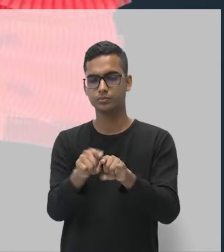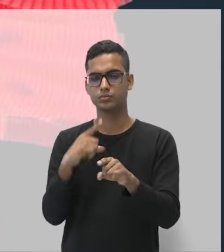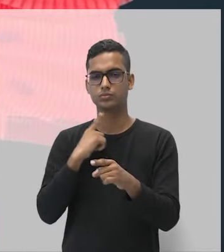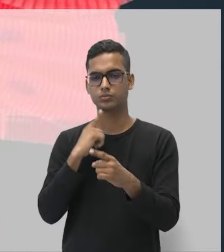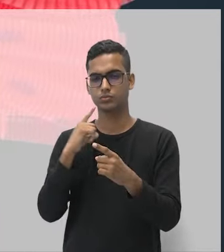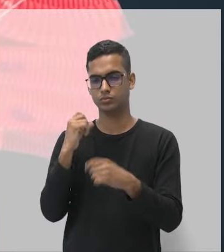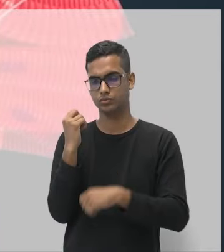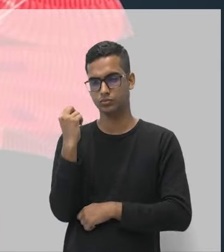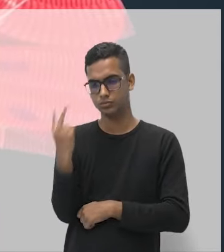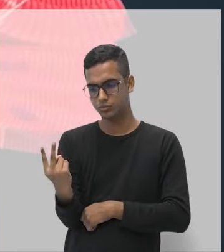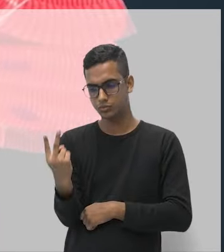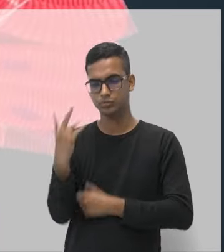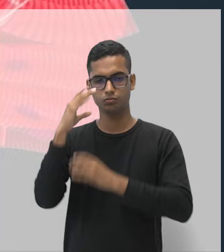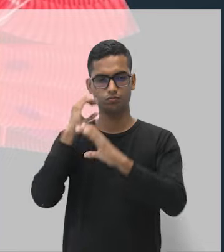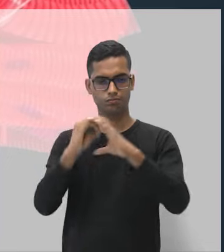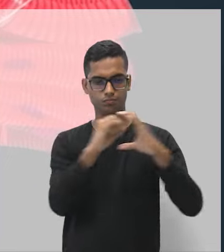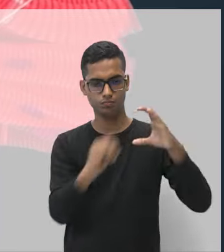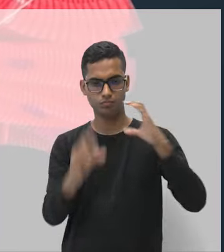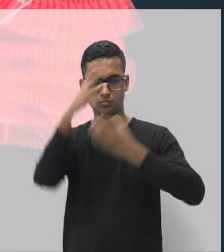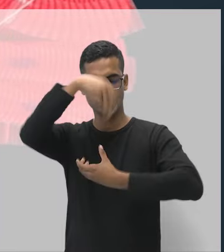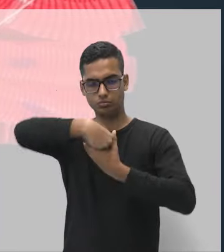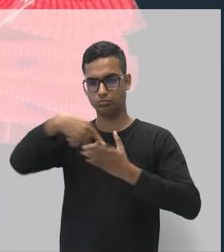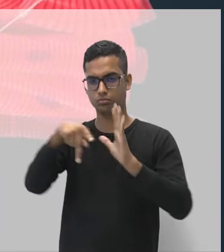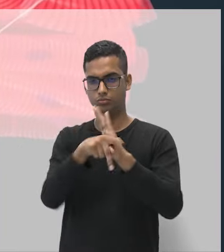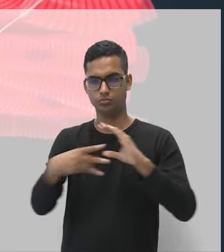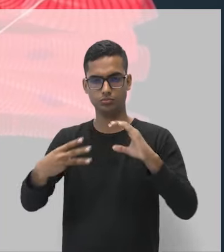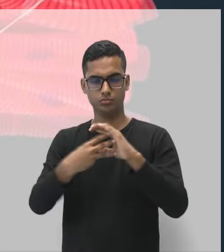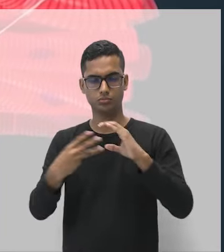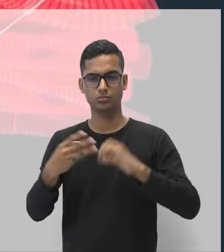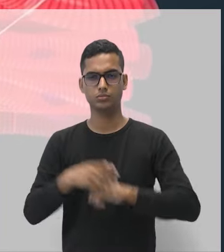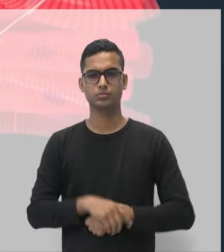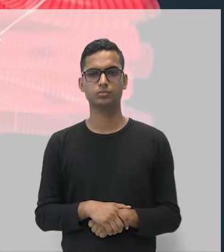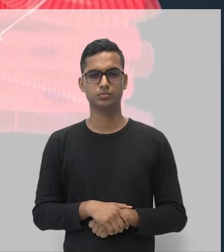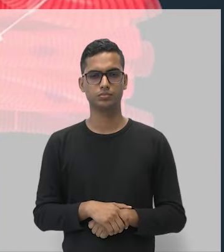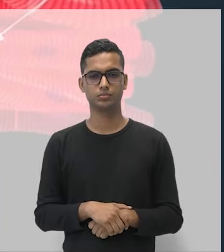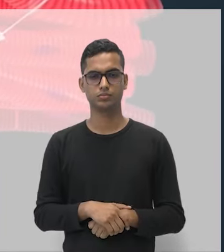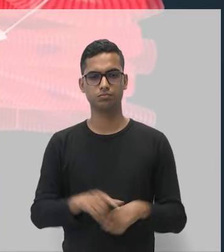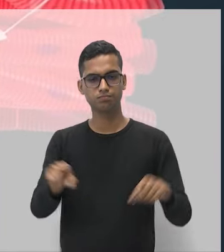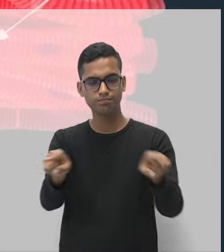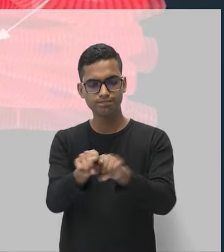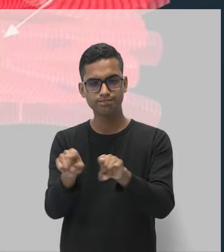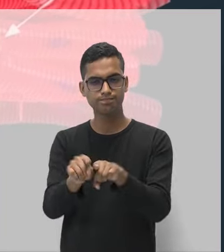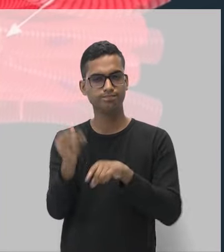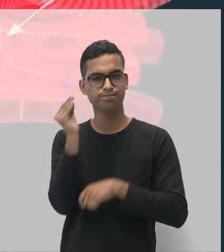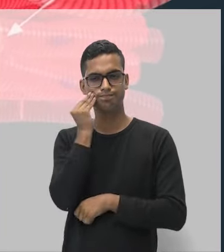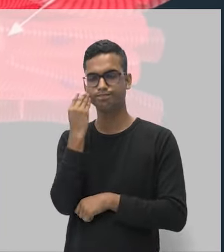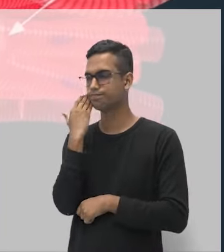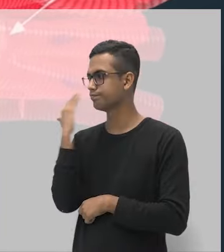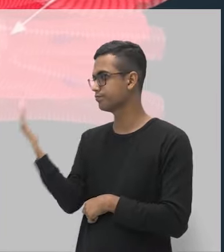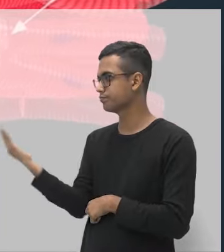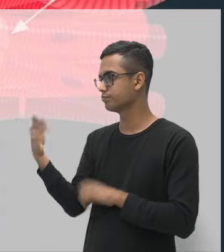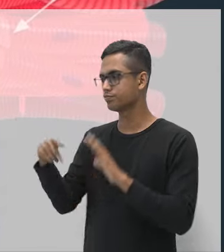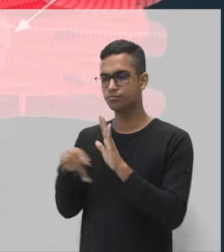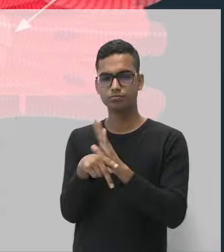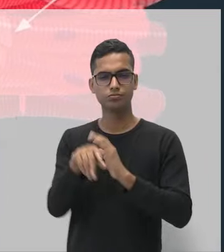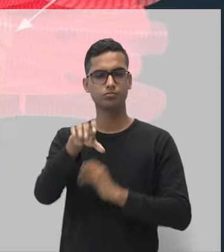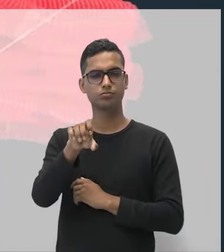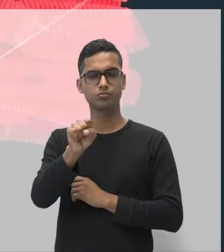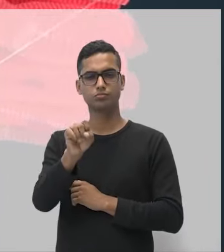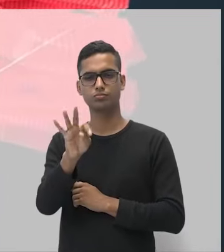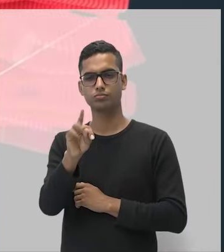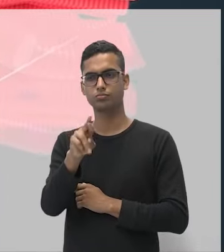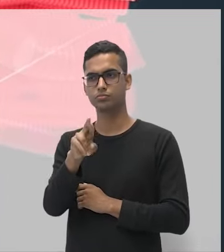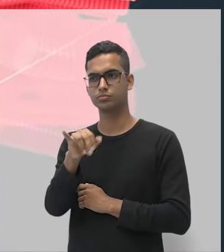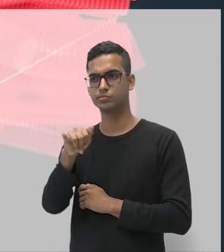ou seja, ter dois núcleos, certo? E observamos aí as estrias, está